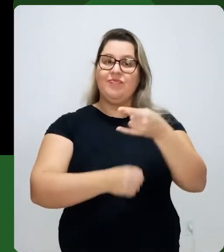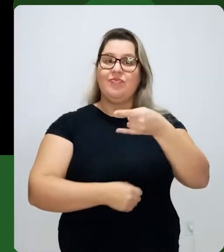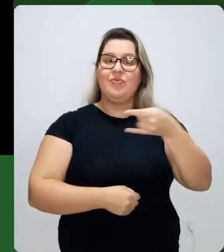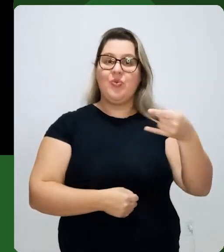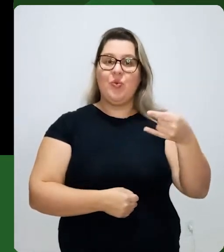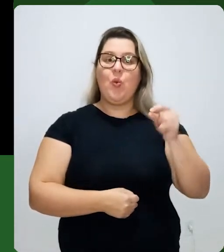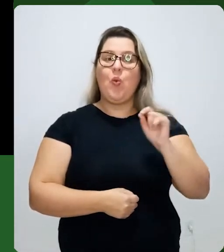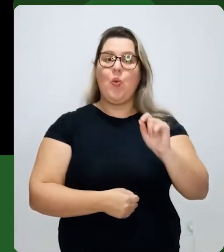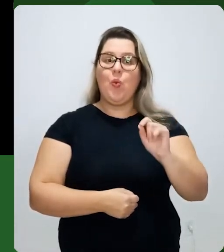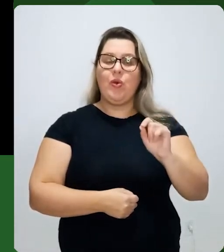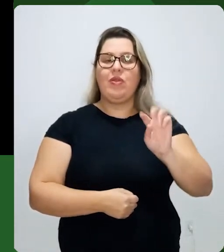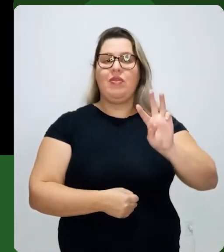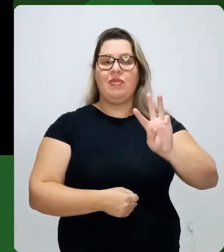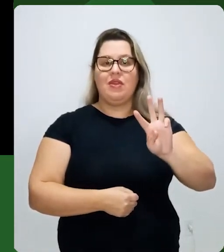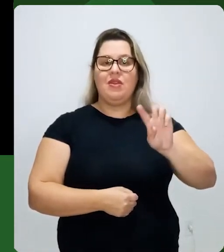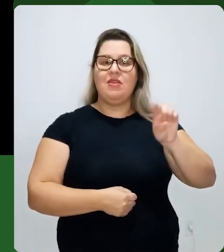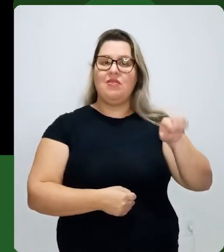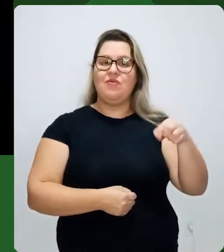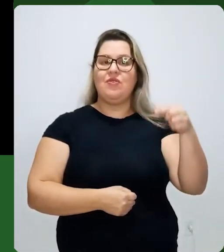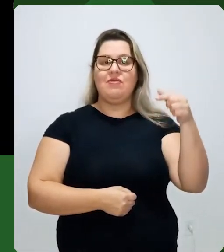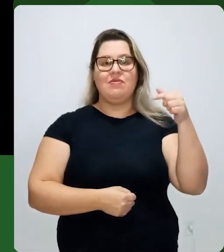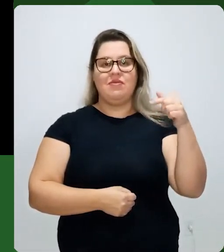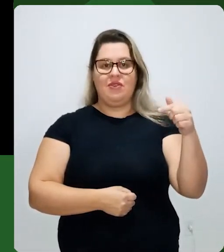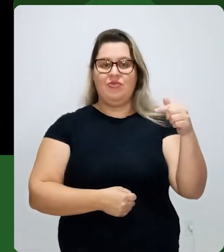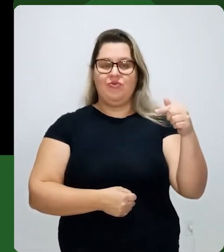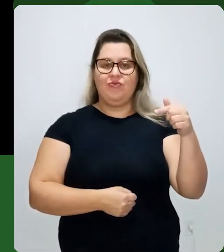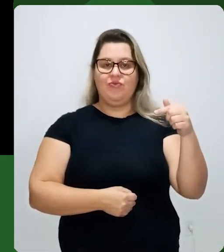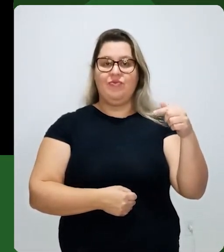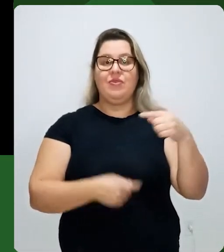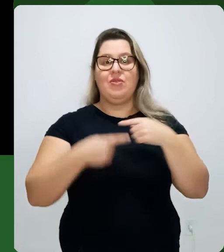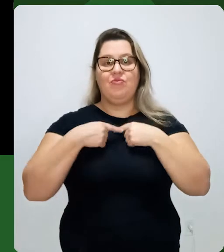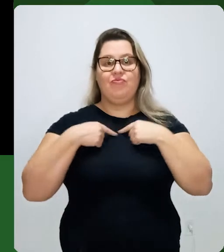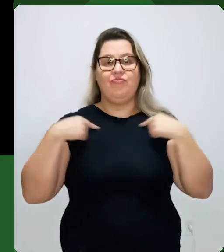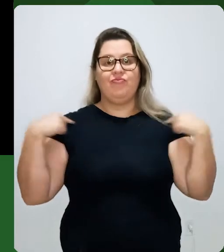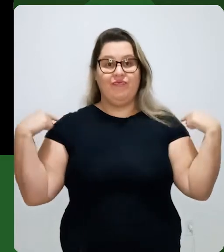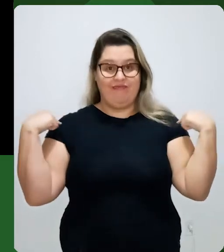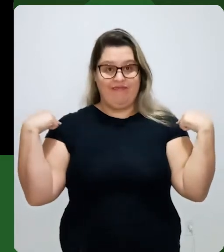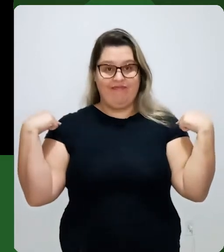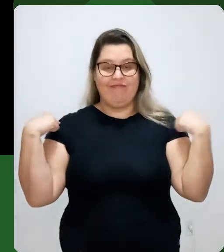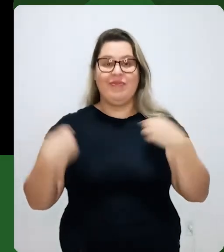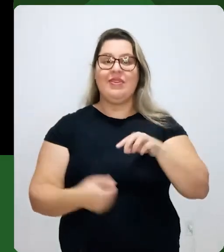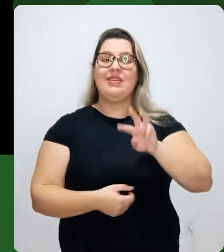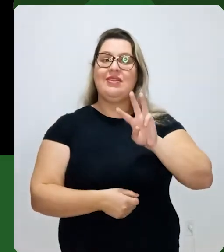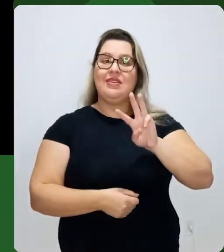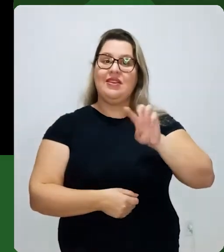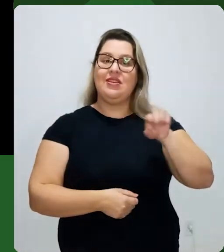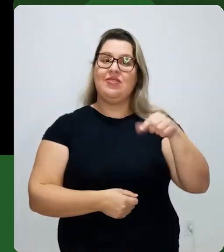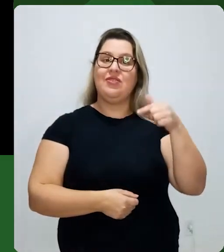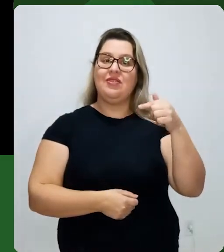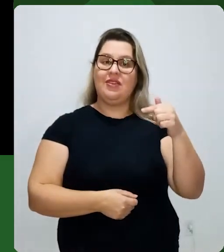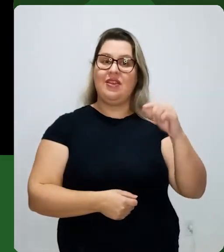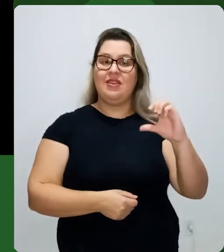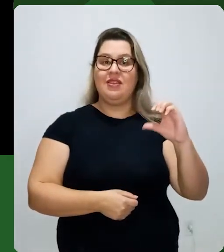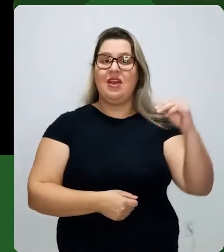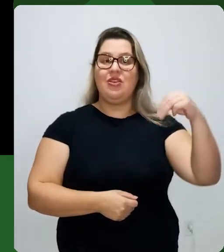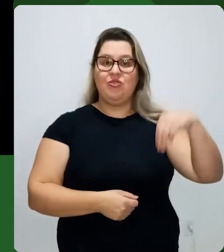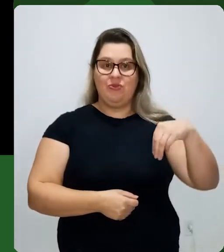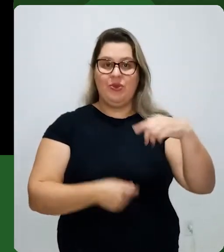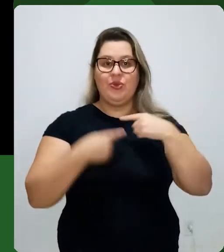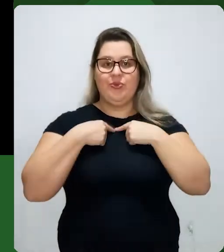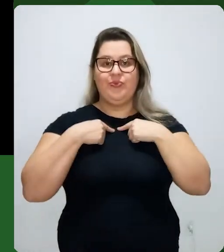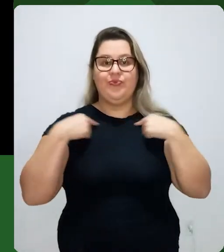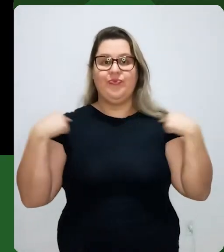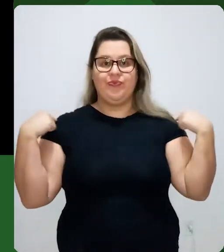resultar isso aqui, três vírgula sete. Então, três vírgula sete milímetros, centímetros e